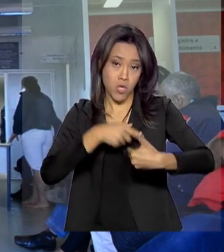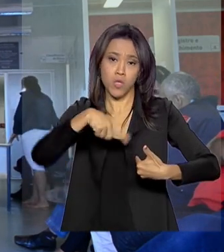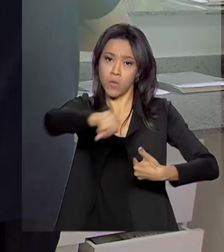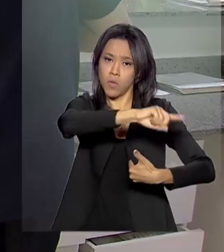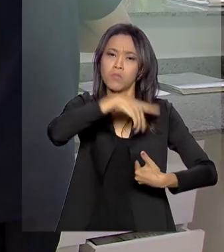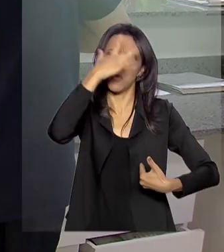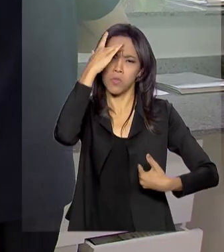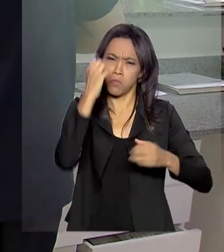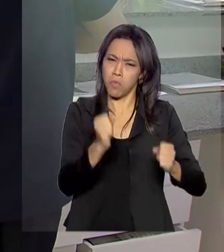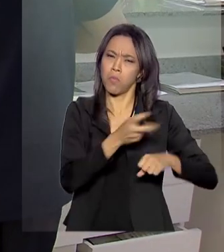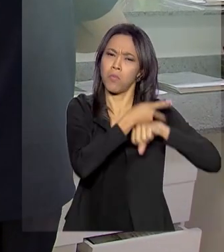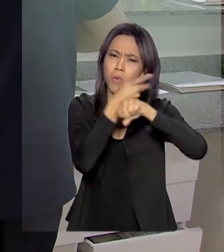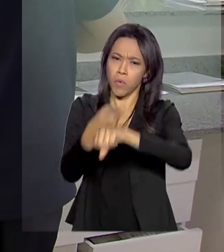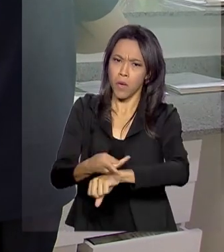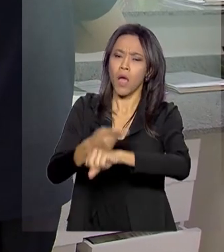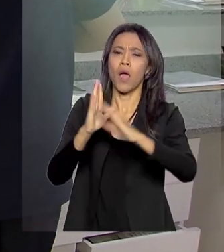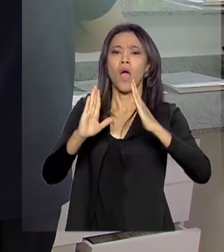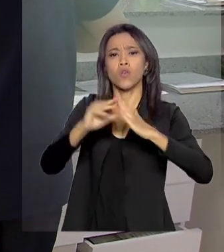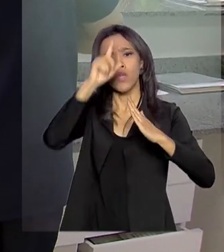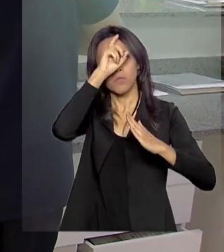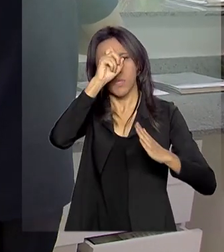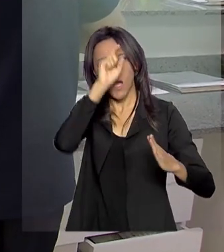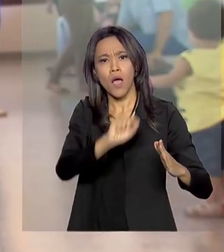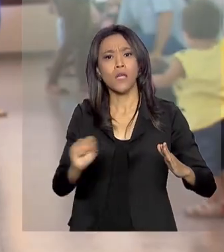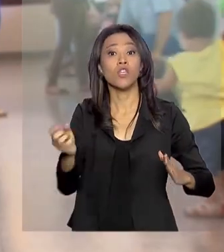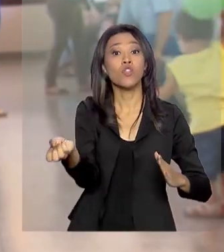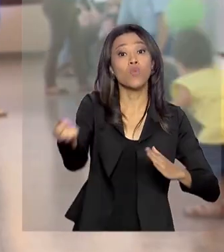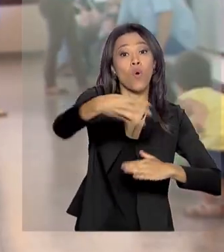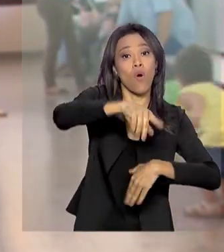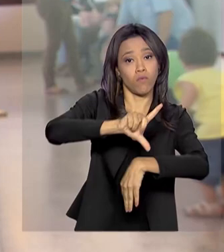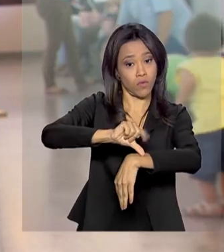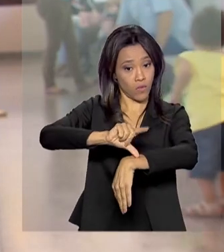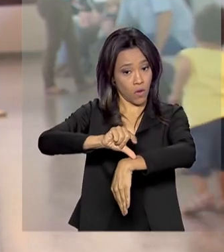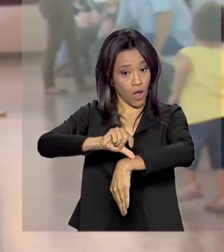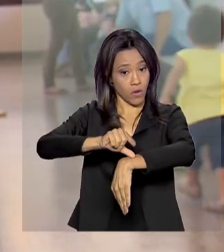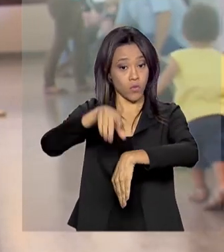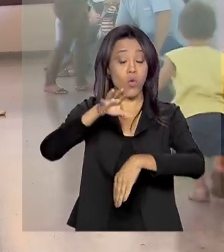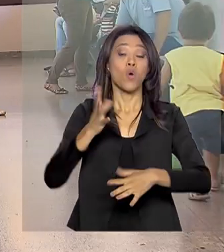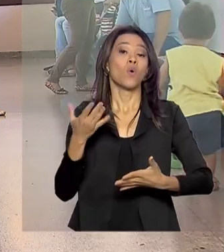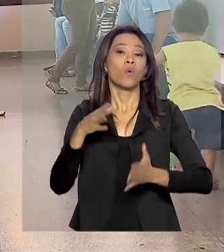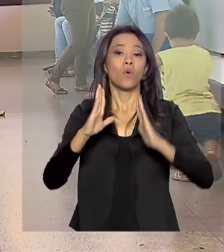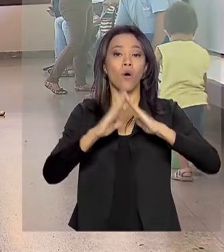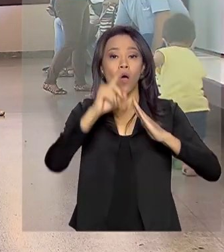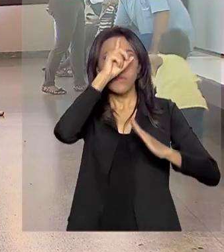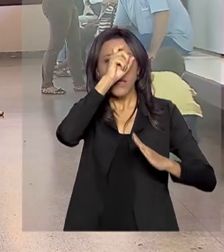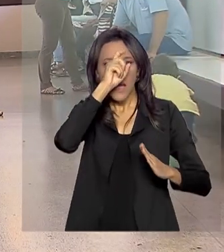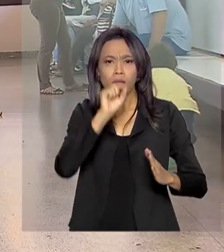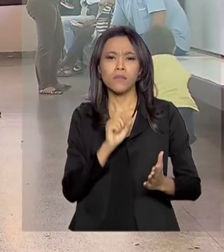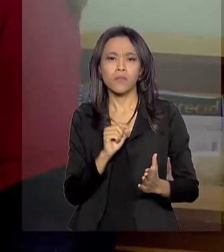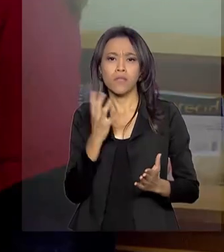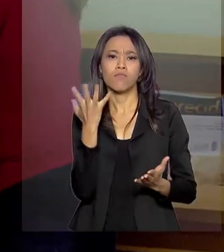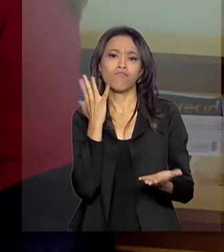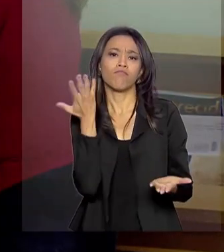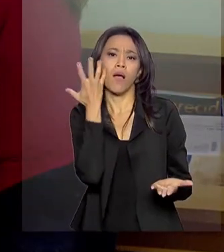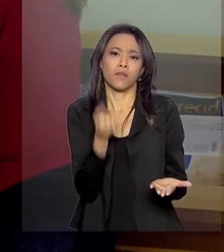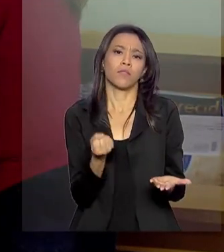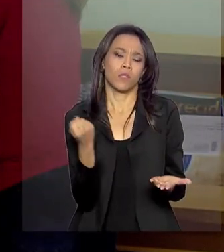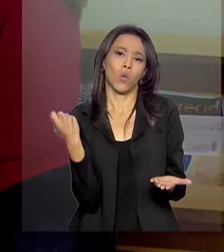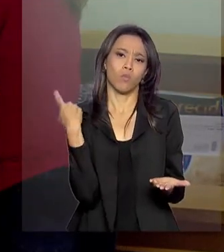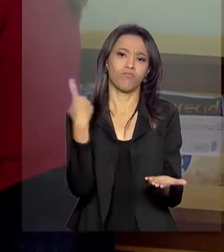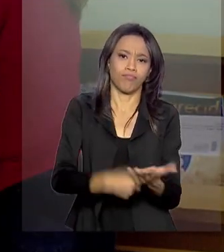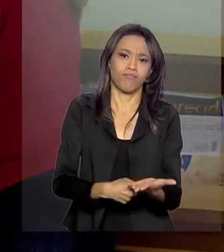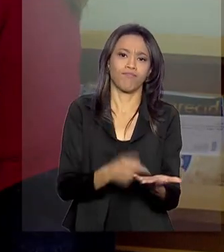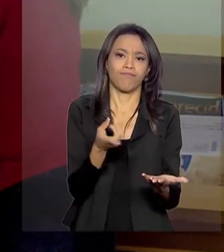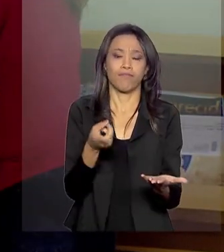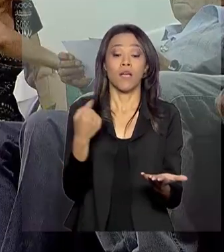atendimento nas unidades básicas em novos horários. Os postos que aderiram ao programa Saúde na Hora ficam abertos